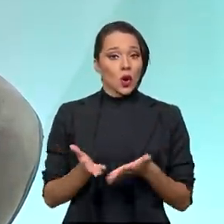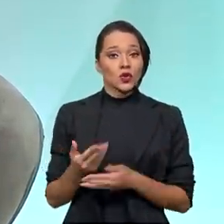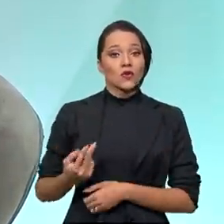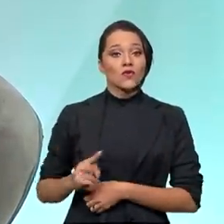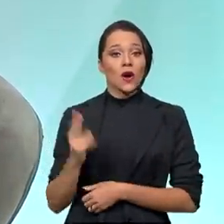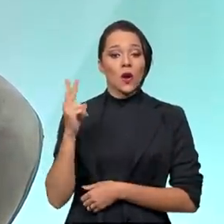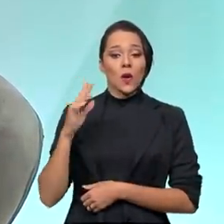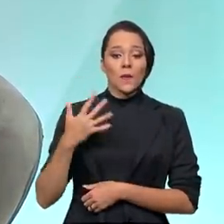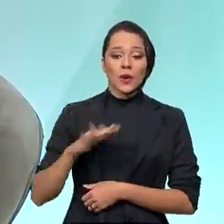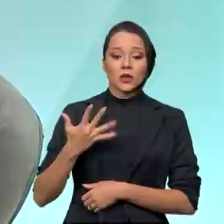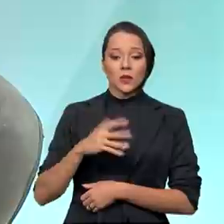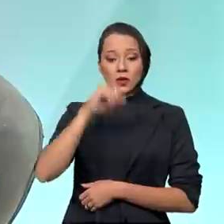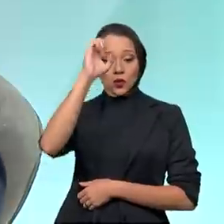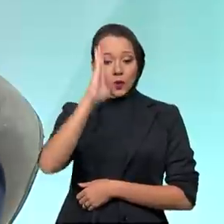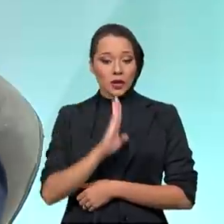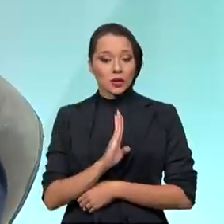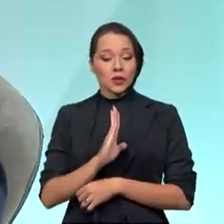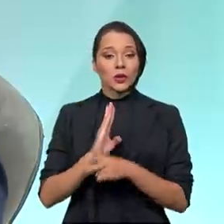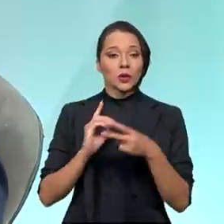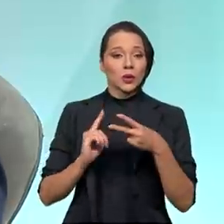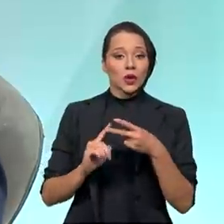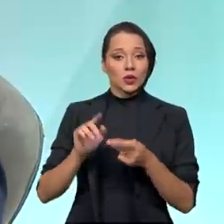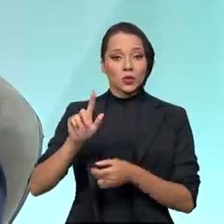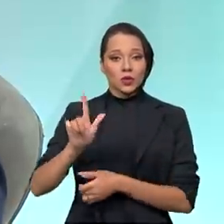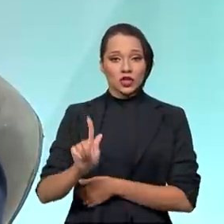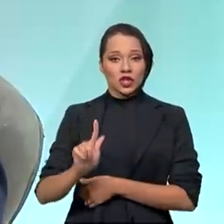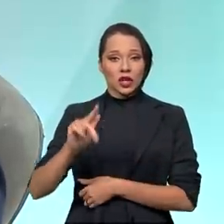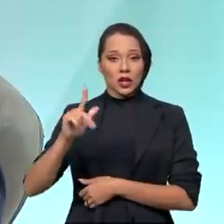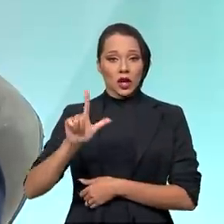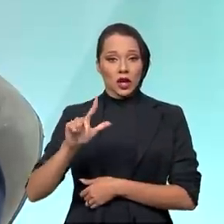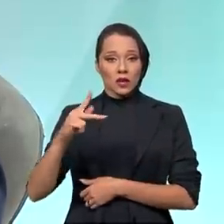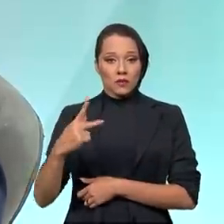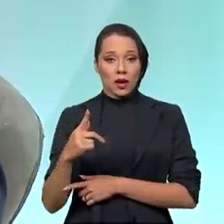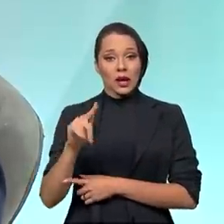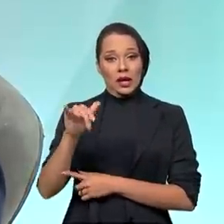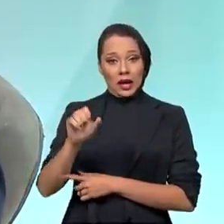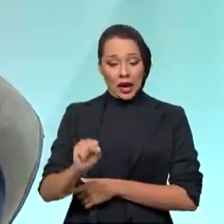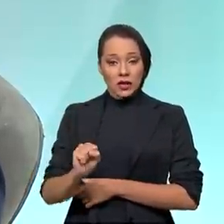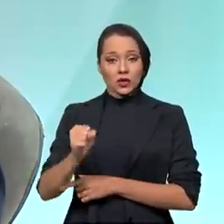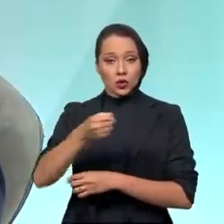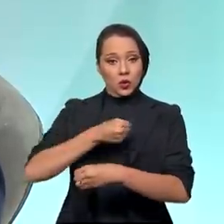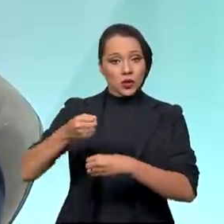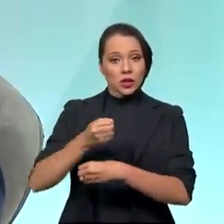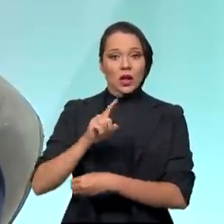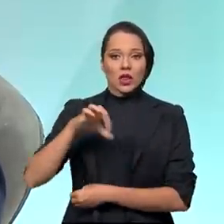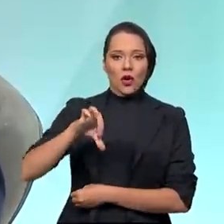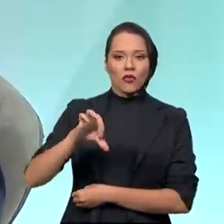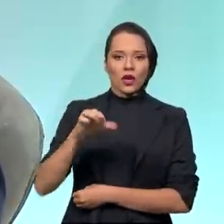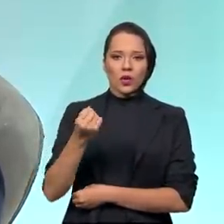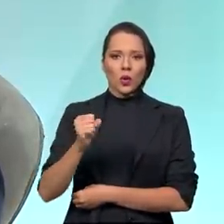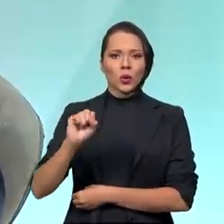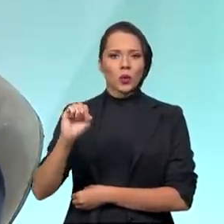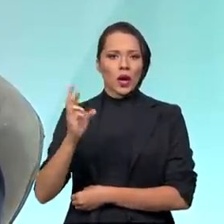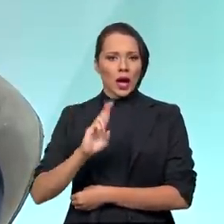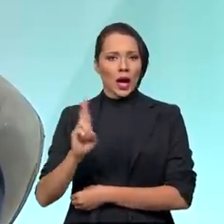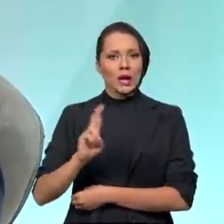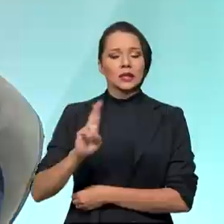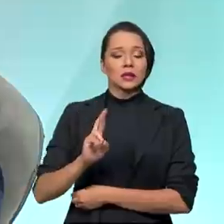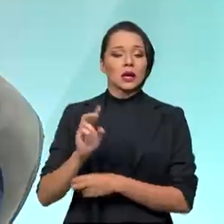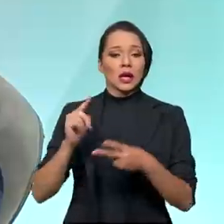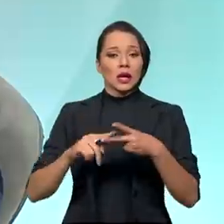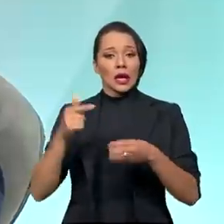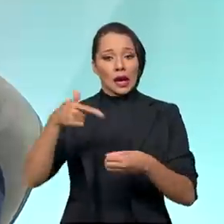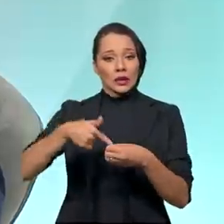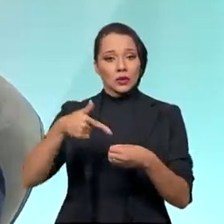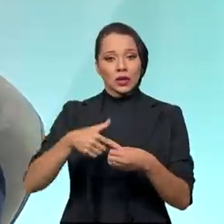o preço médio Brasil do GLP, o gás de botijão, é de cerca de R$ 98,70, o da